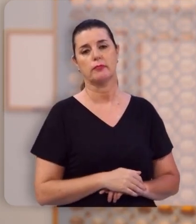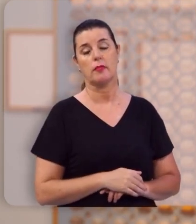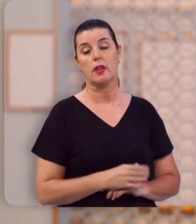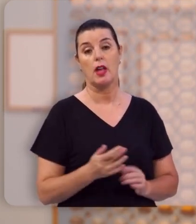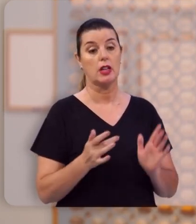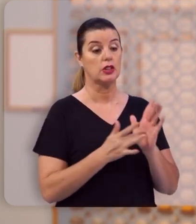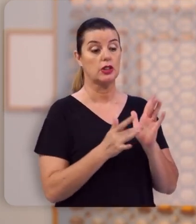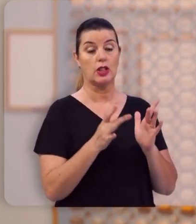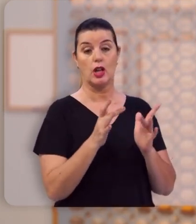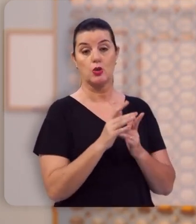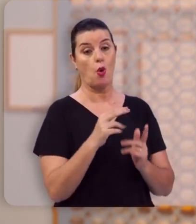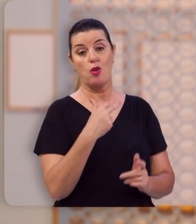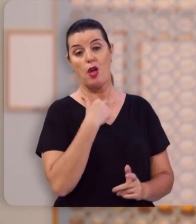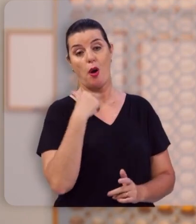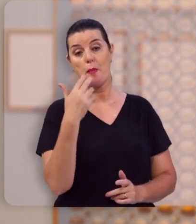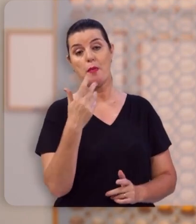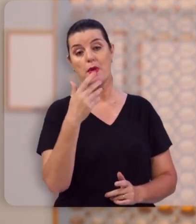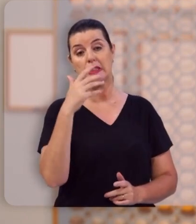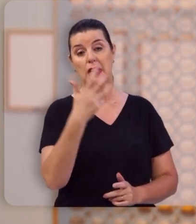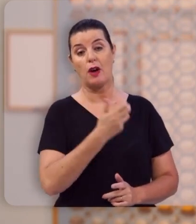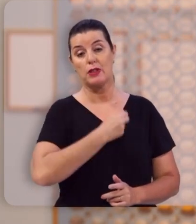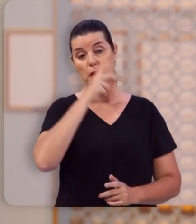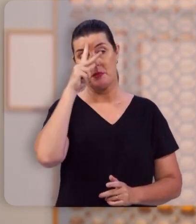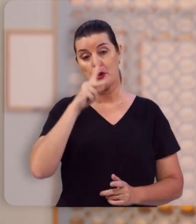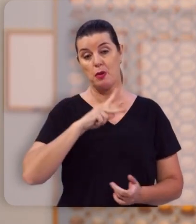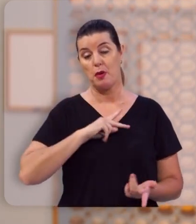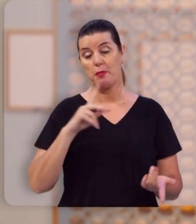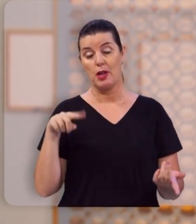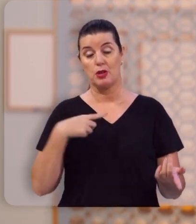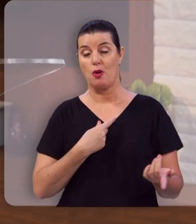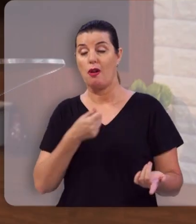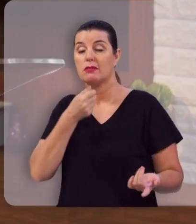Ele não poderia sequer salvar a si mesmo, quanto mais a nós.